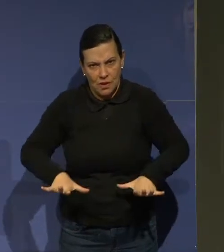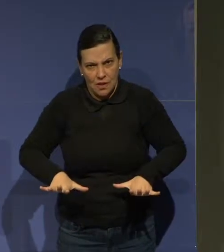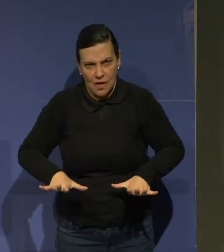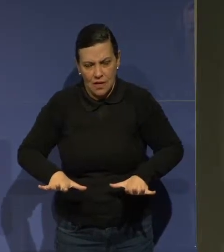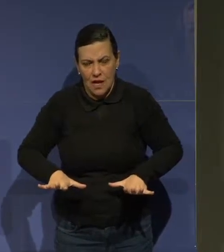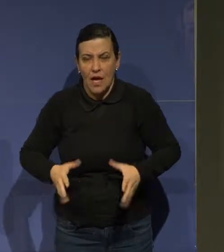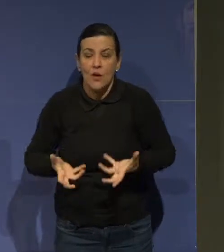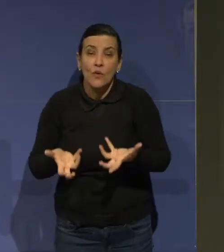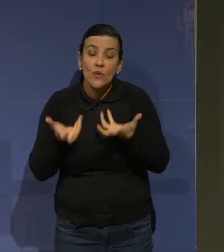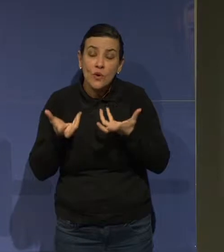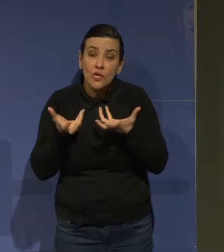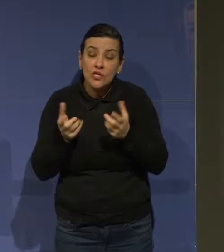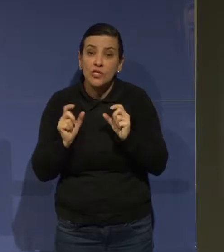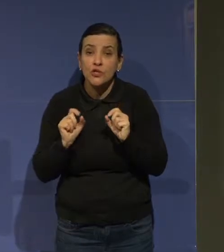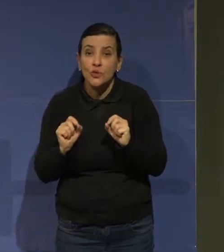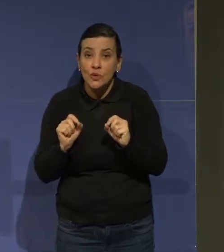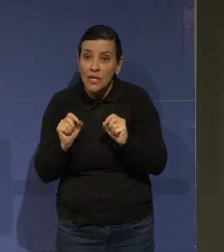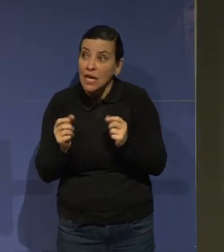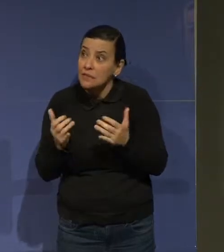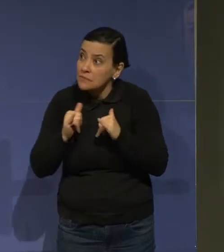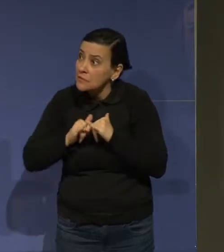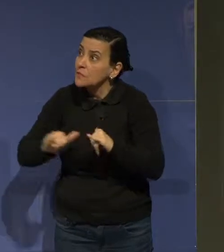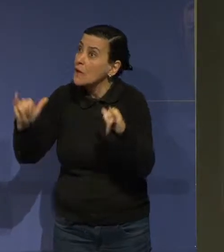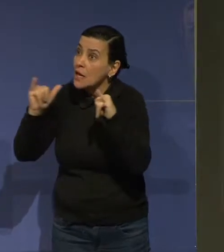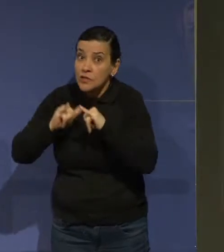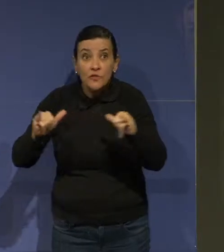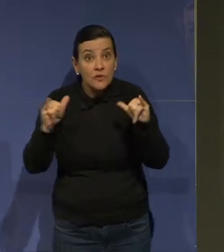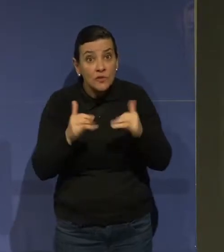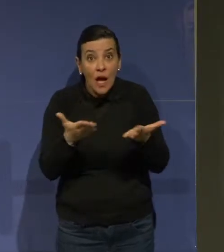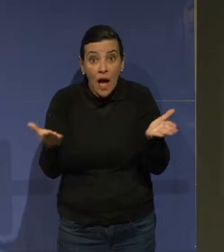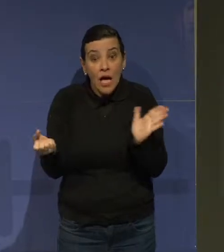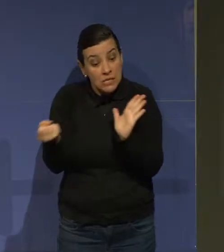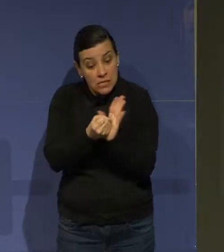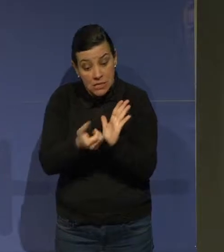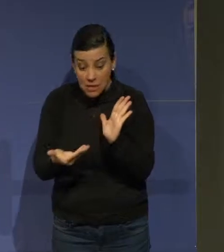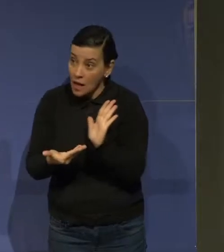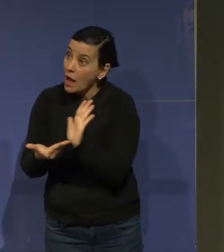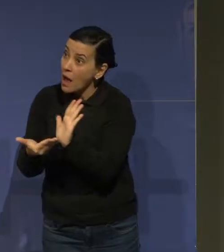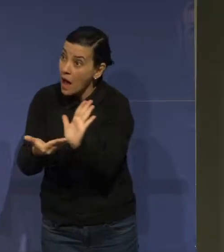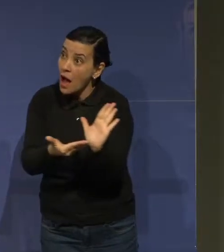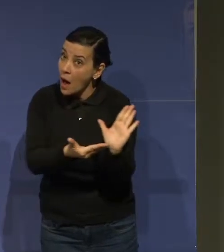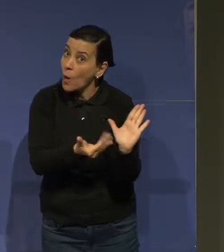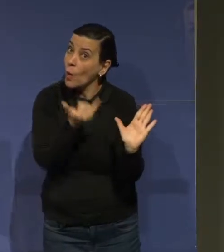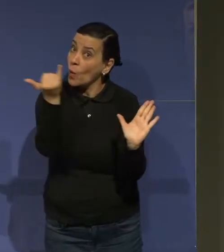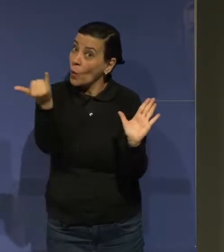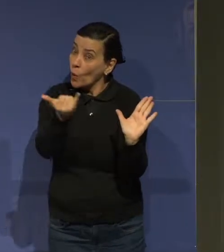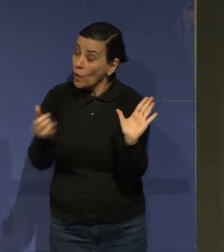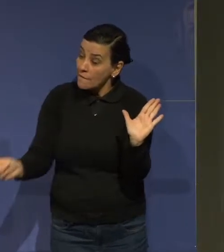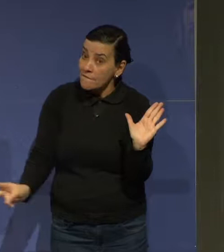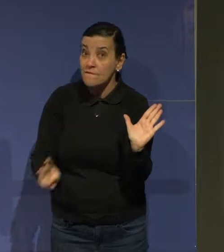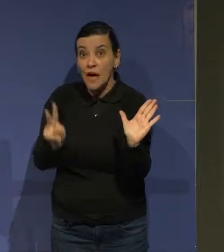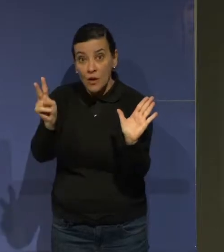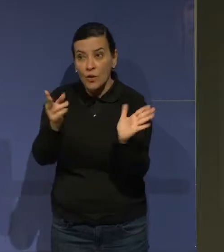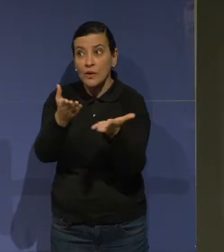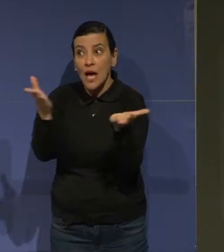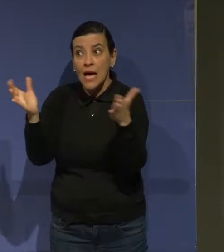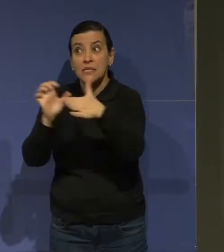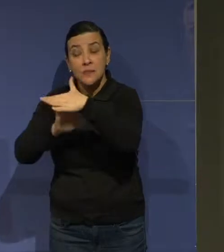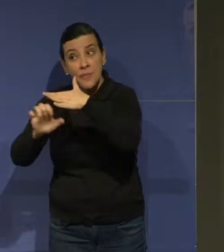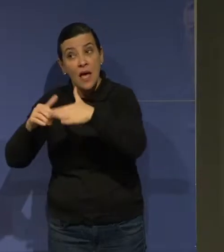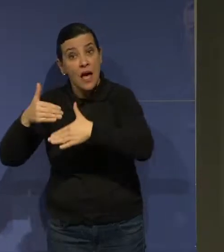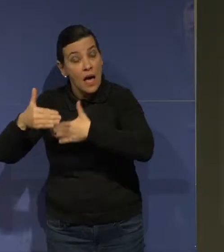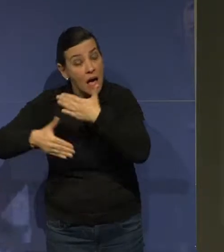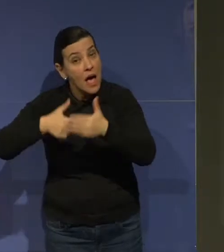divulgar esse selo. Felizmente, ele está crescendo, as empresas estão se interessando mais.